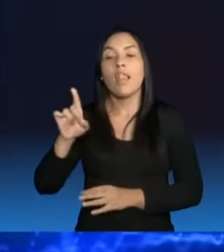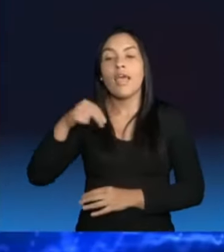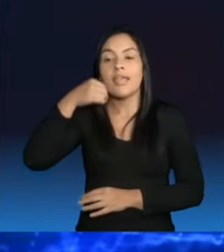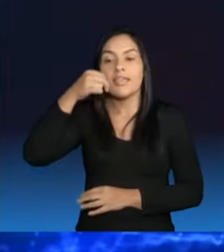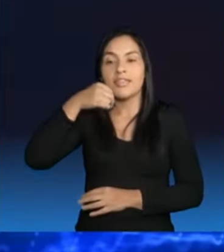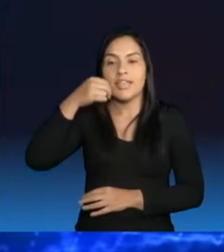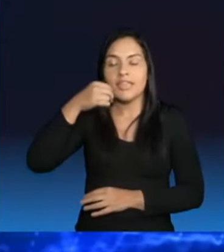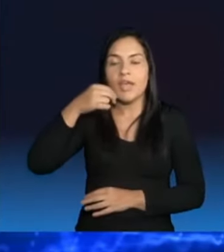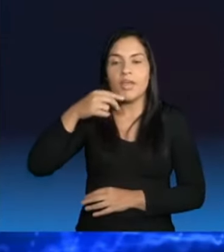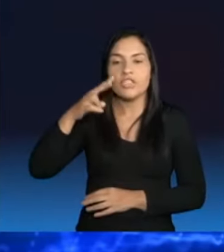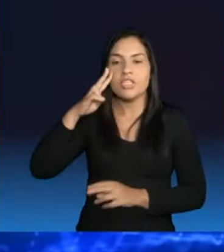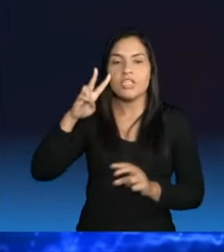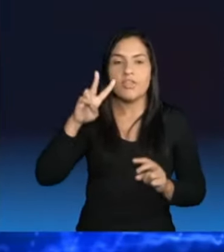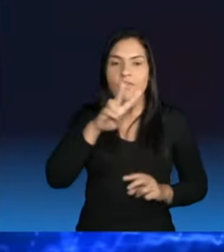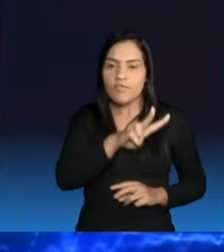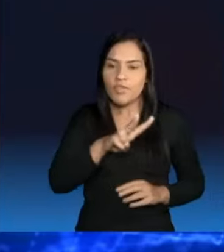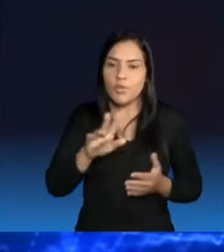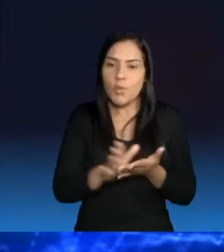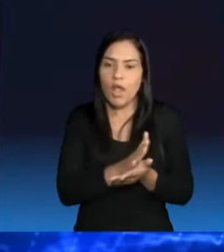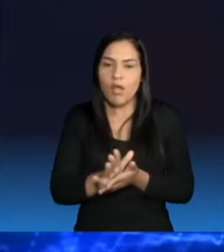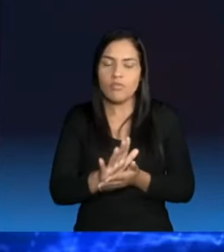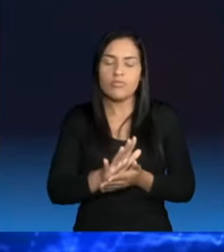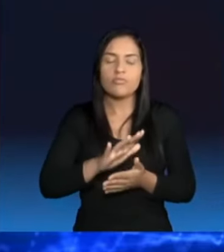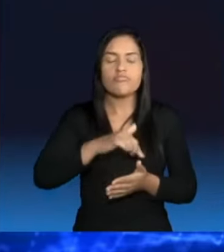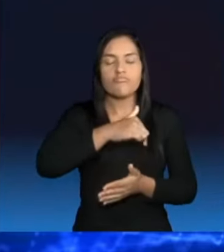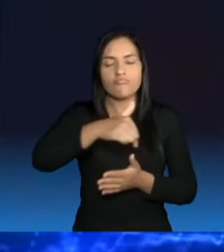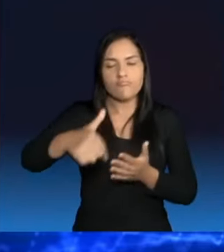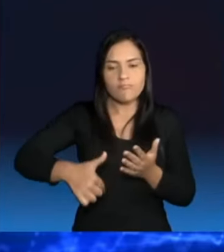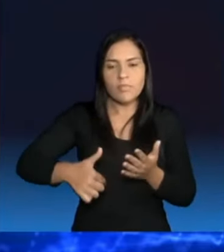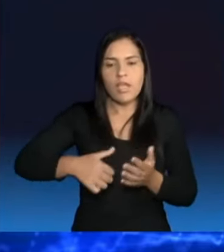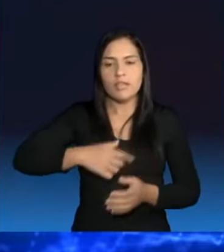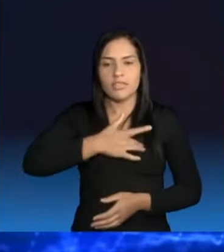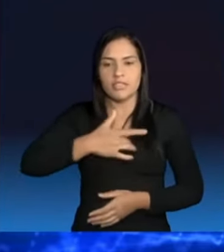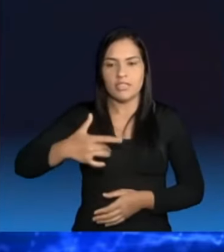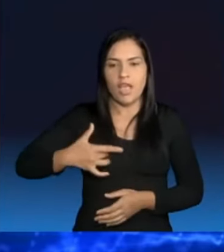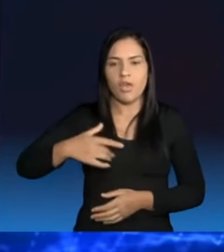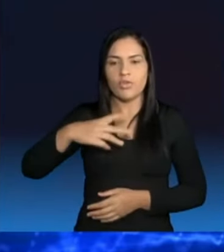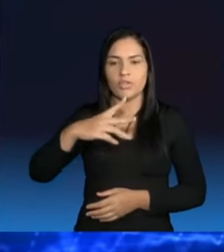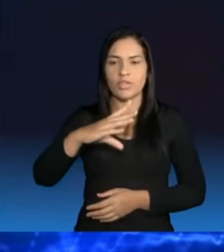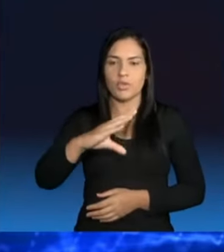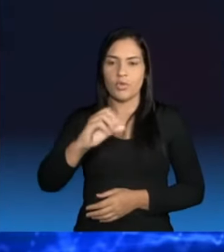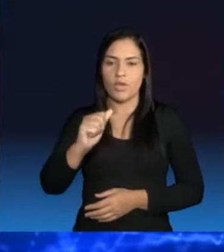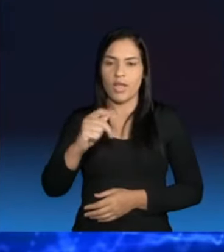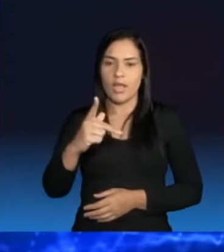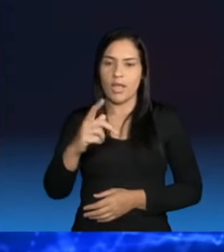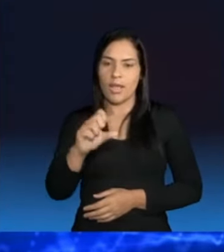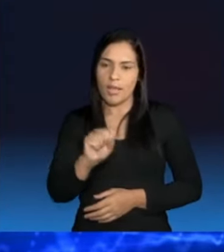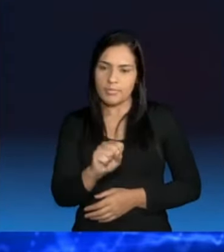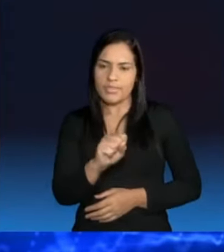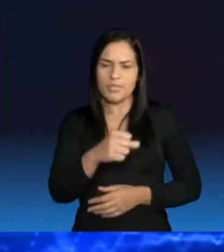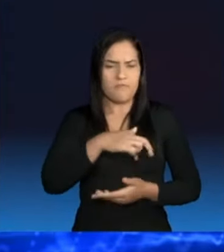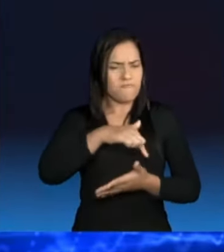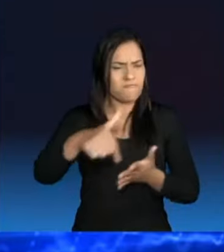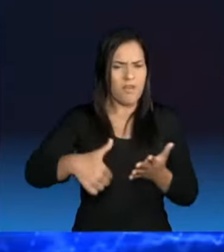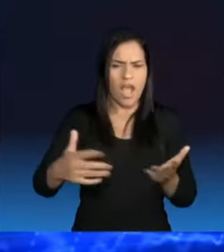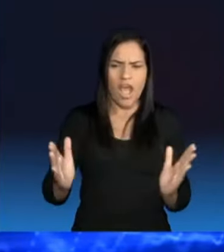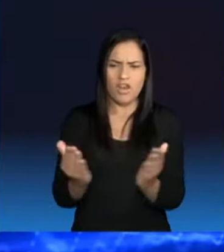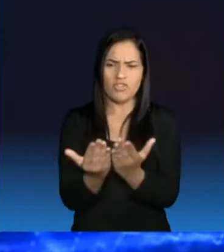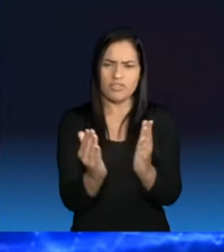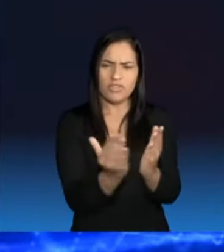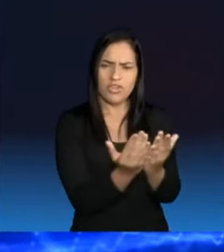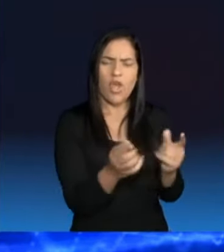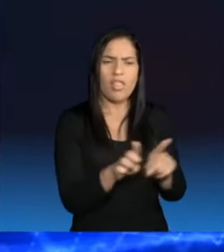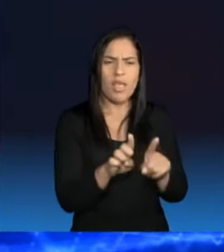Planalto ser fechada, o CAPS 2 Leste ser fechado, o CAPS AD ser fechado, maternidade ser fechada, hospital